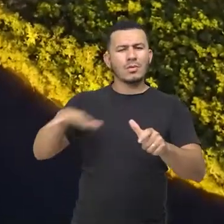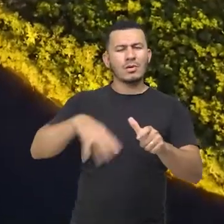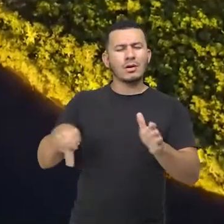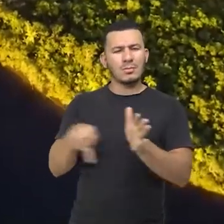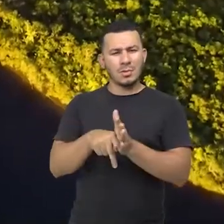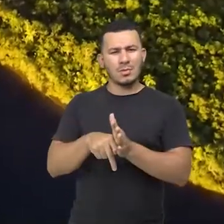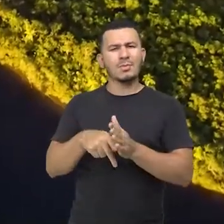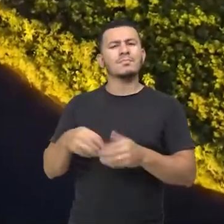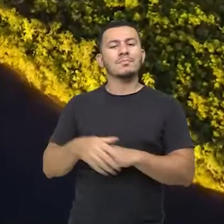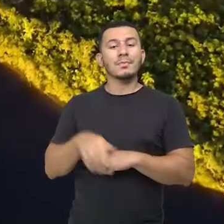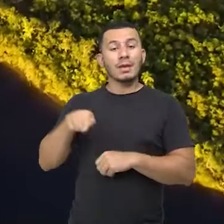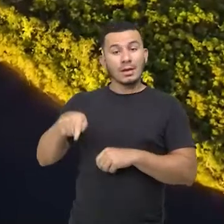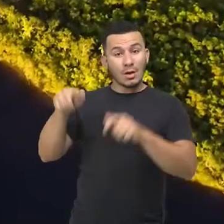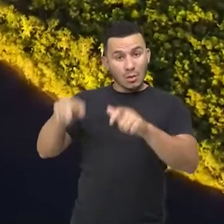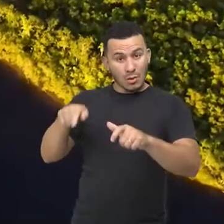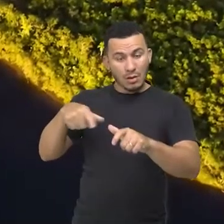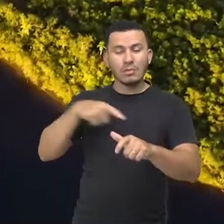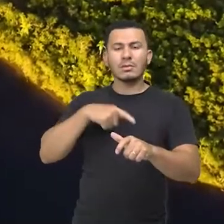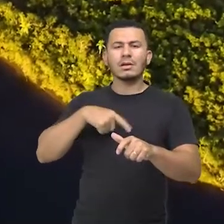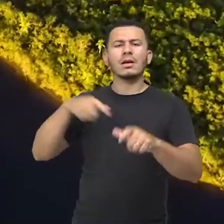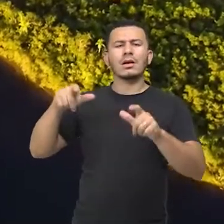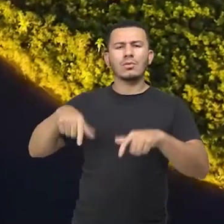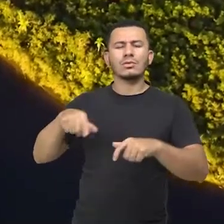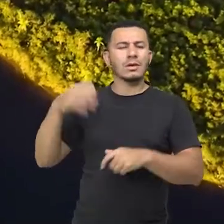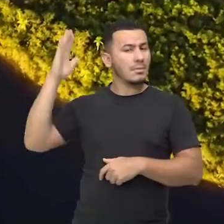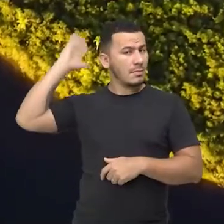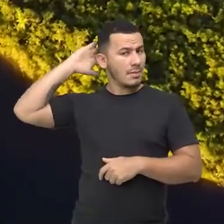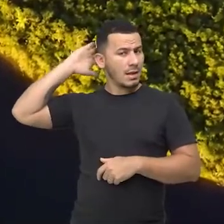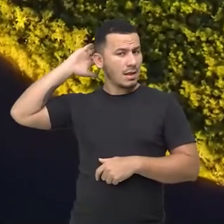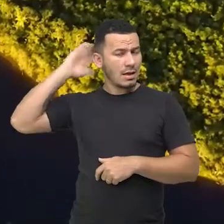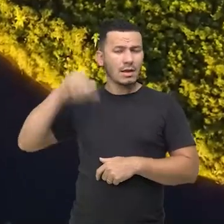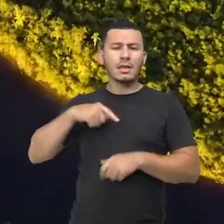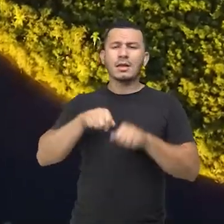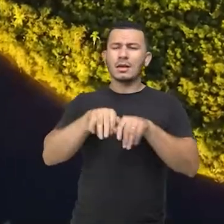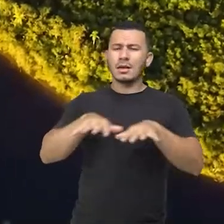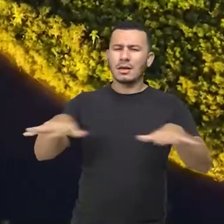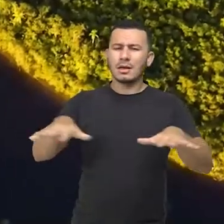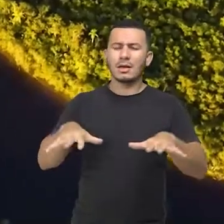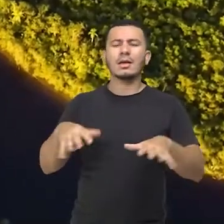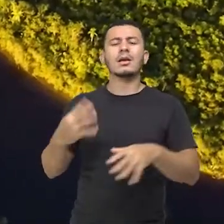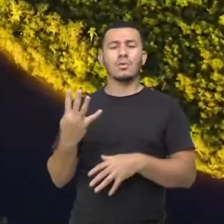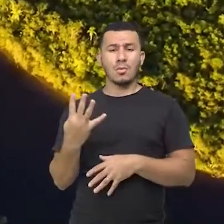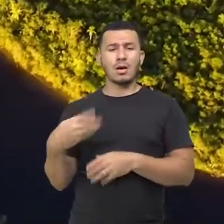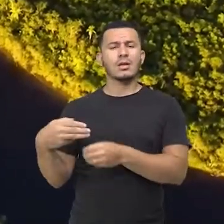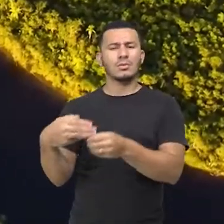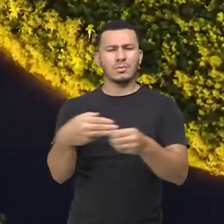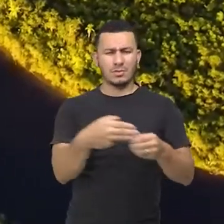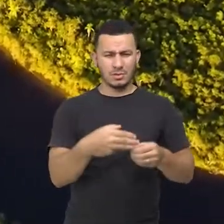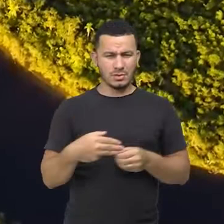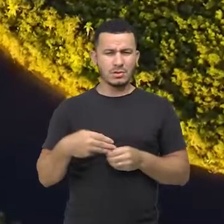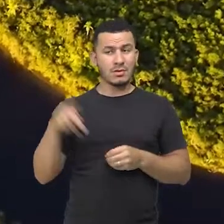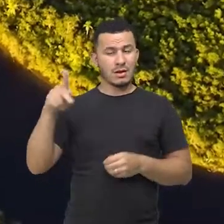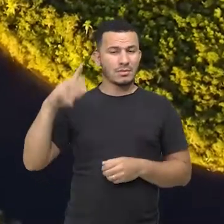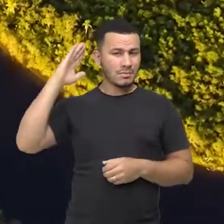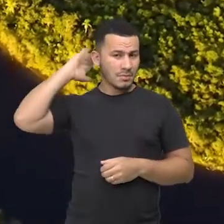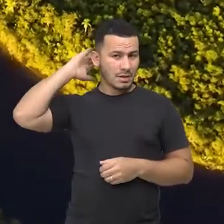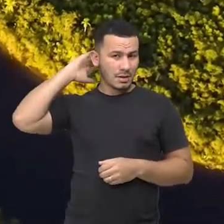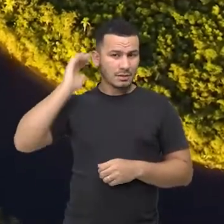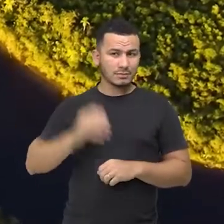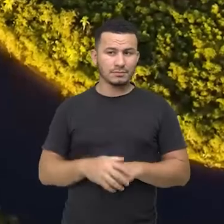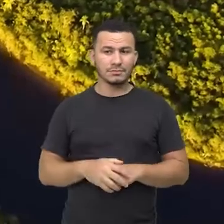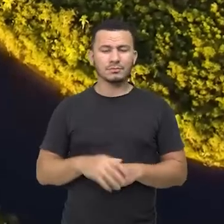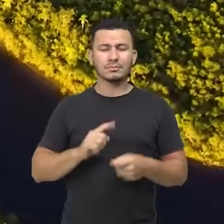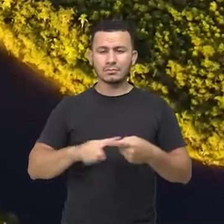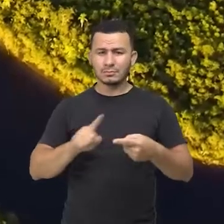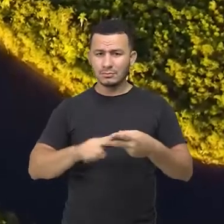Amazônia, localizado na região metropolitana de Belém, abrangendo quatro municípios brasileiros do estado do Pará, Ananindeua,